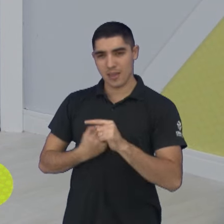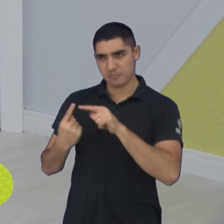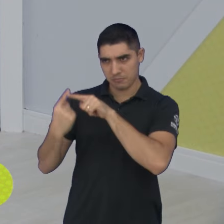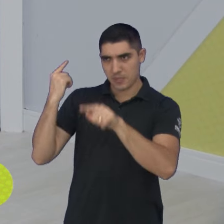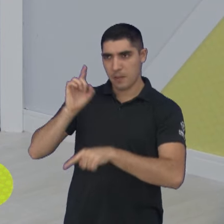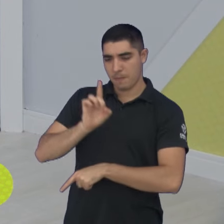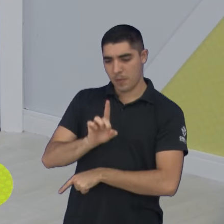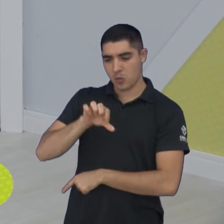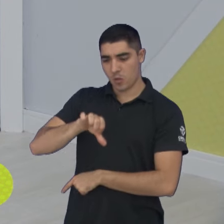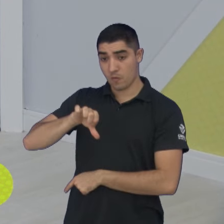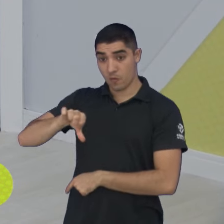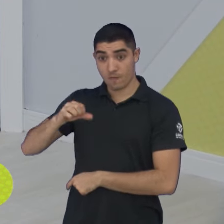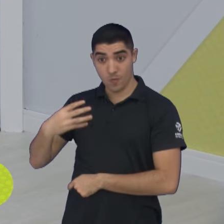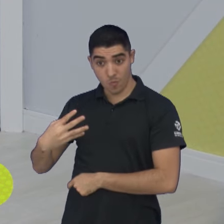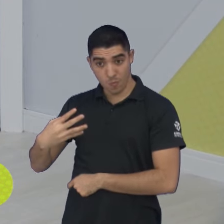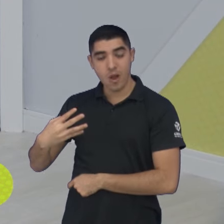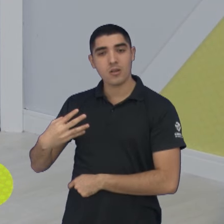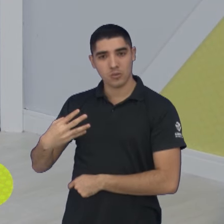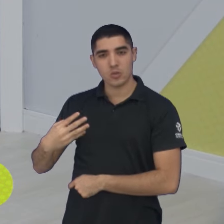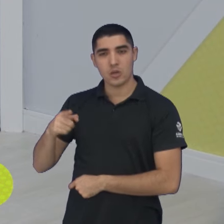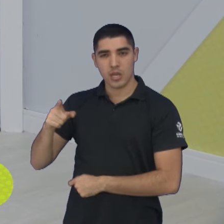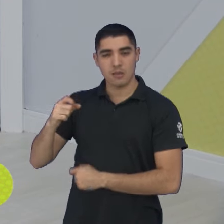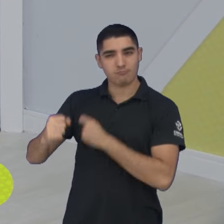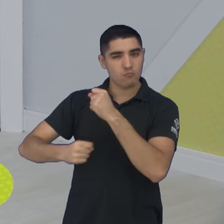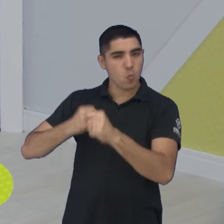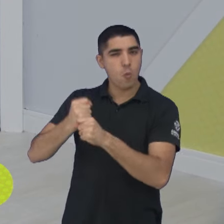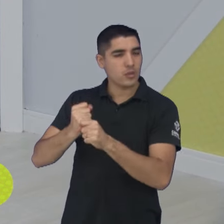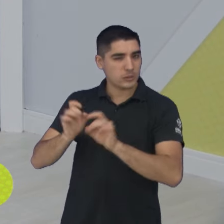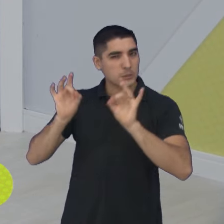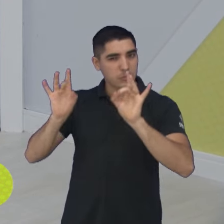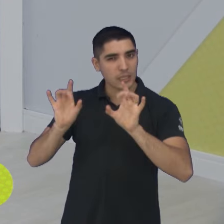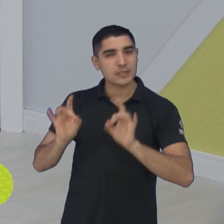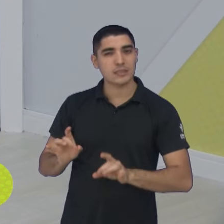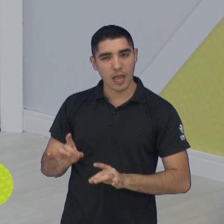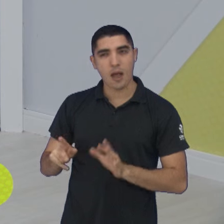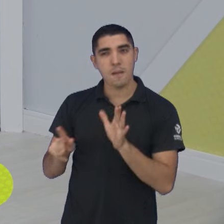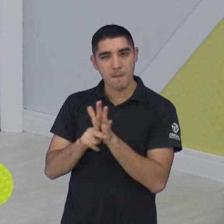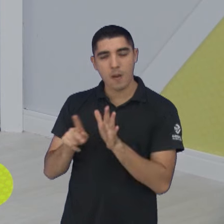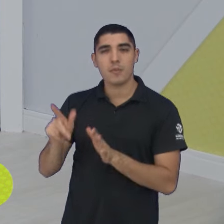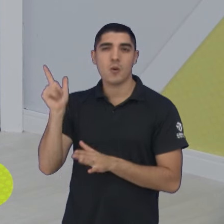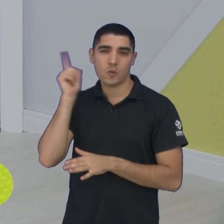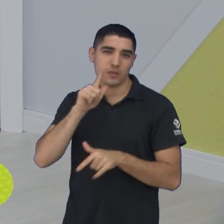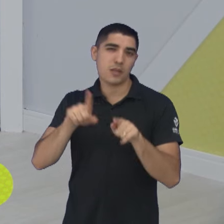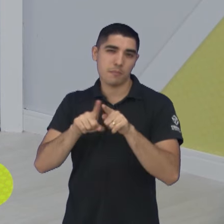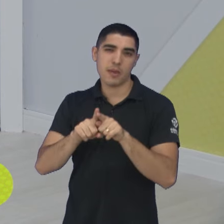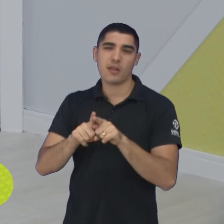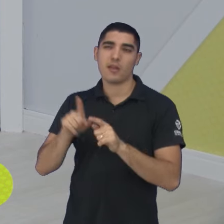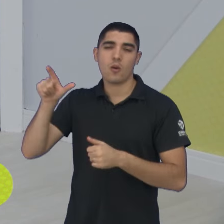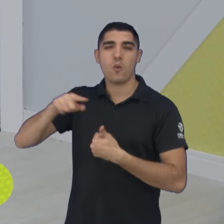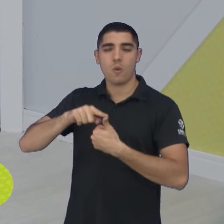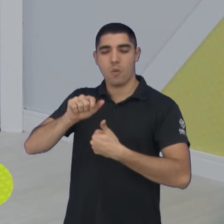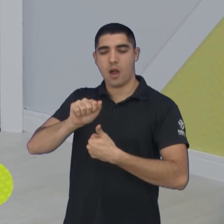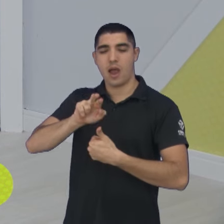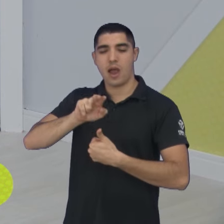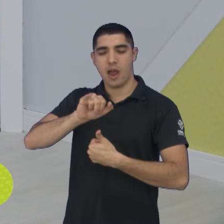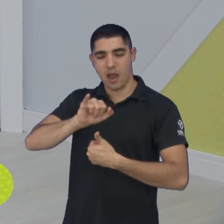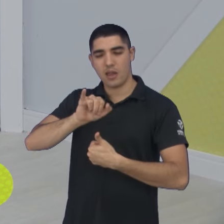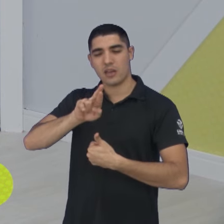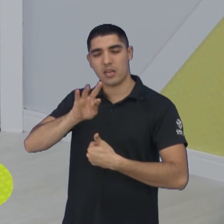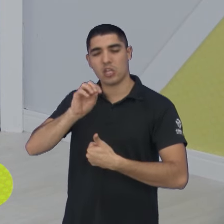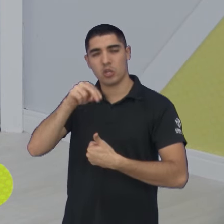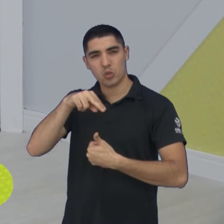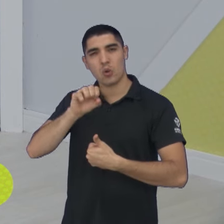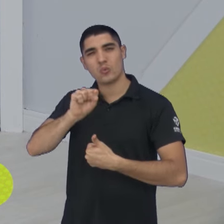1994, um ano aí marcante para a gente, o ano do tetra, o ano do falecimento do Ayrton Senna e também essa conquista